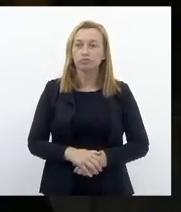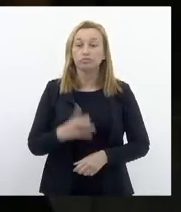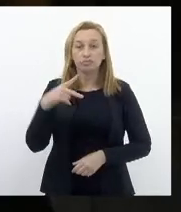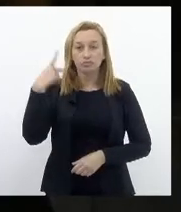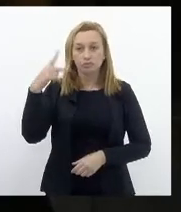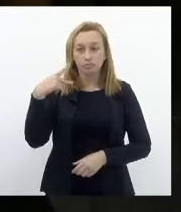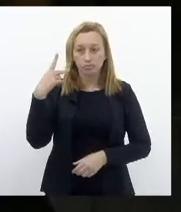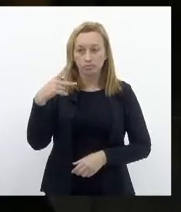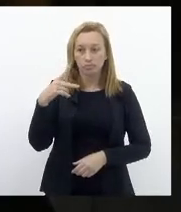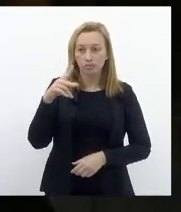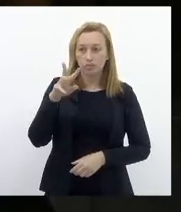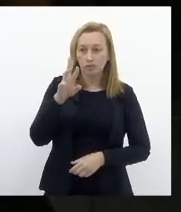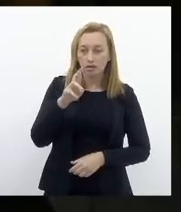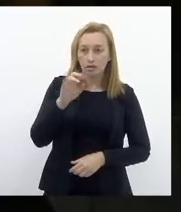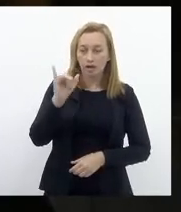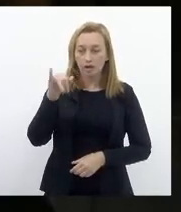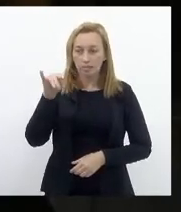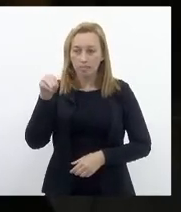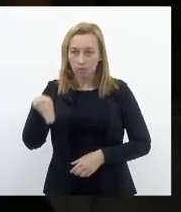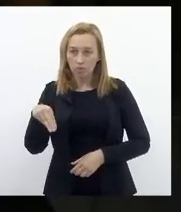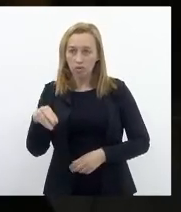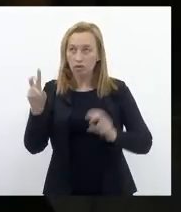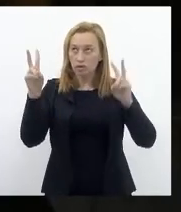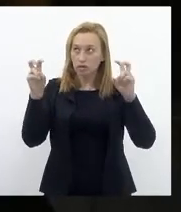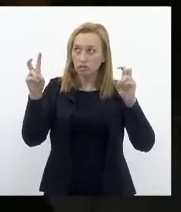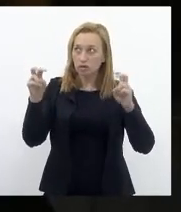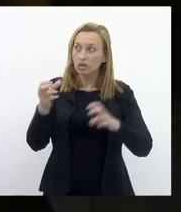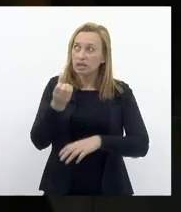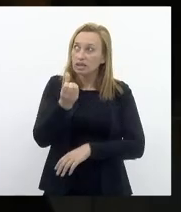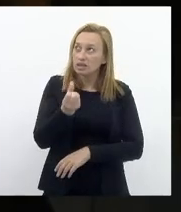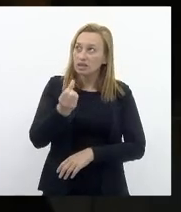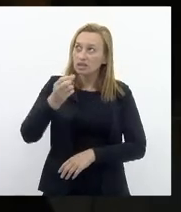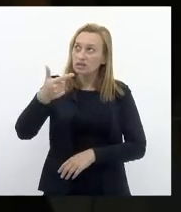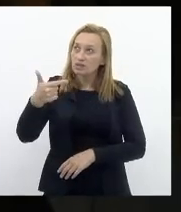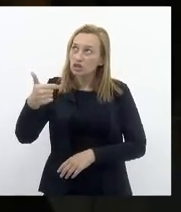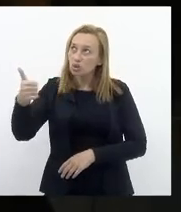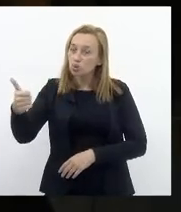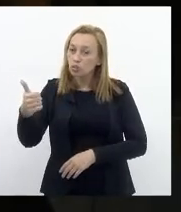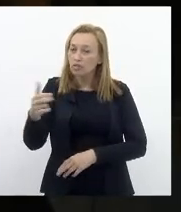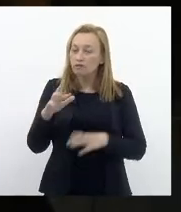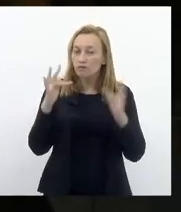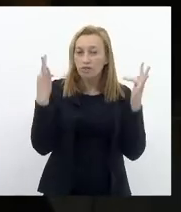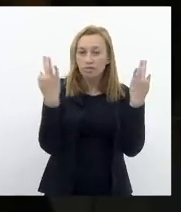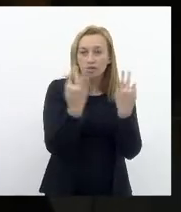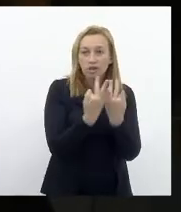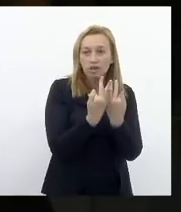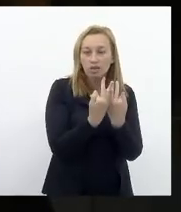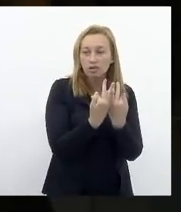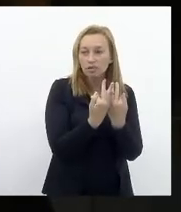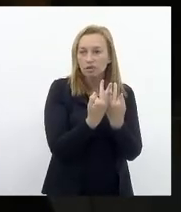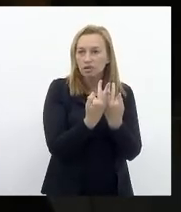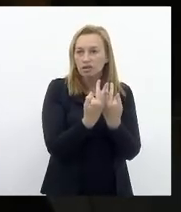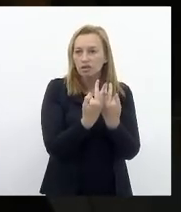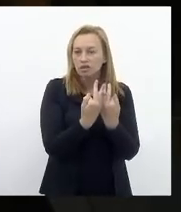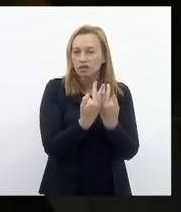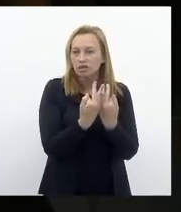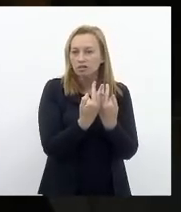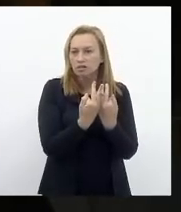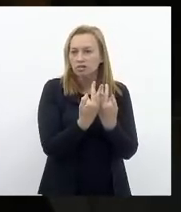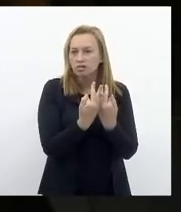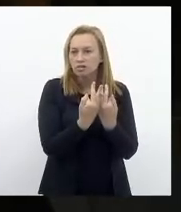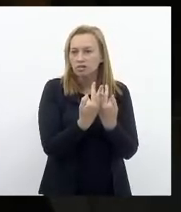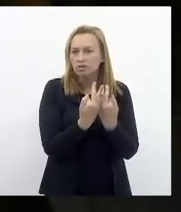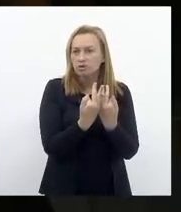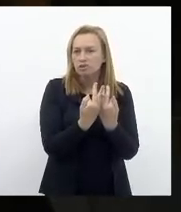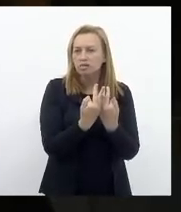vereadores Reimão e Tainá de Paula Sobre a situação Das 621 famílias No orto Os vários núcleos